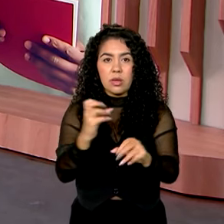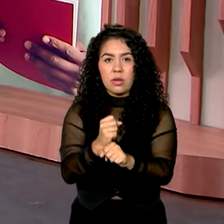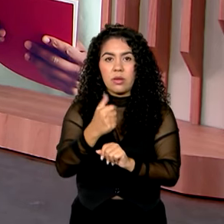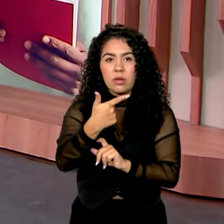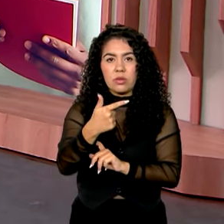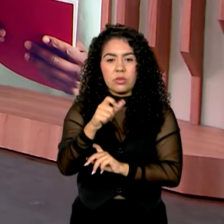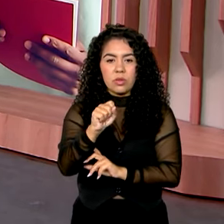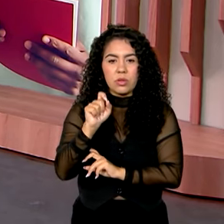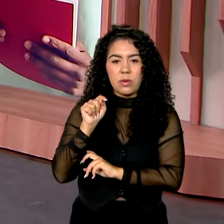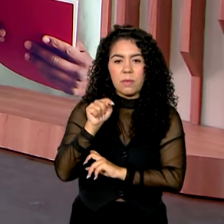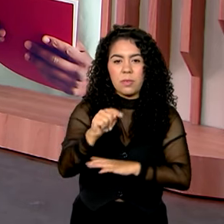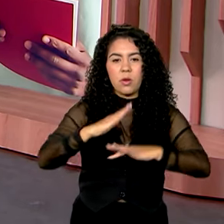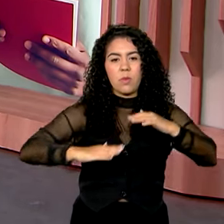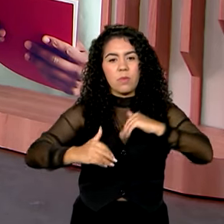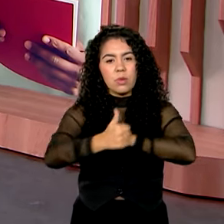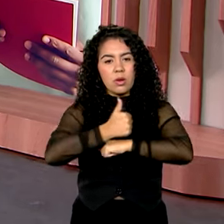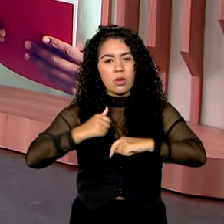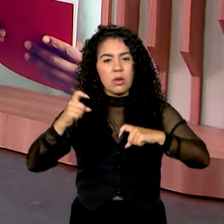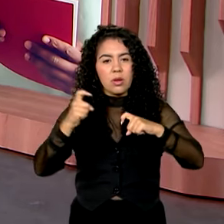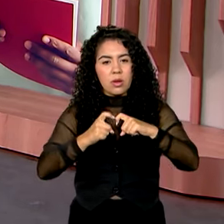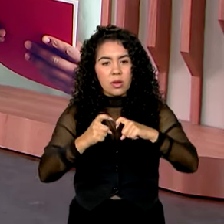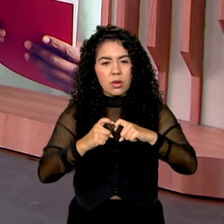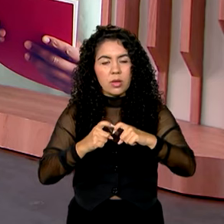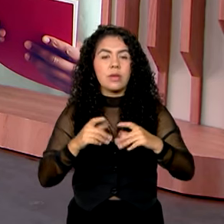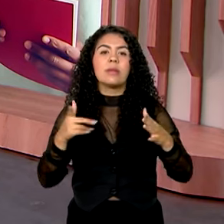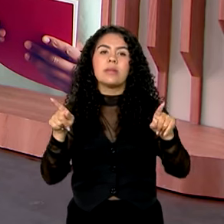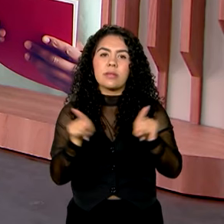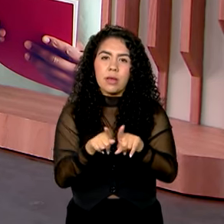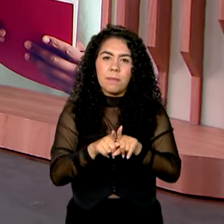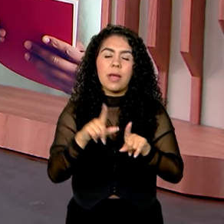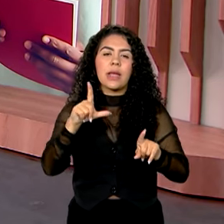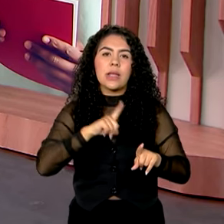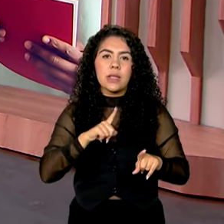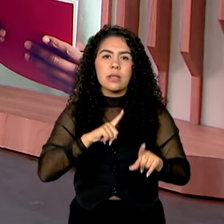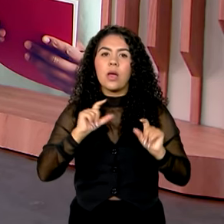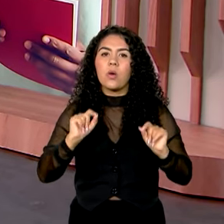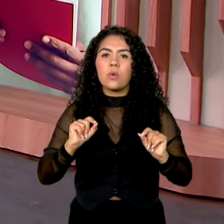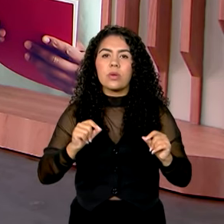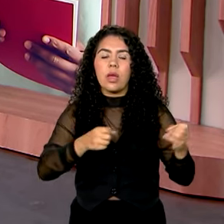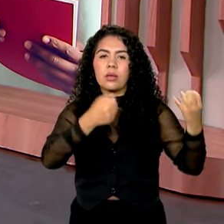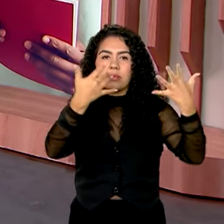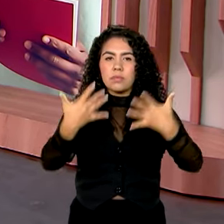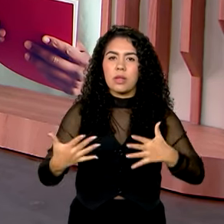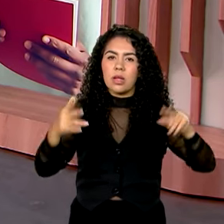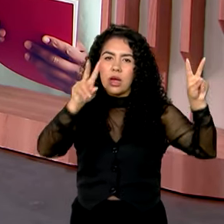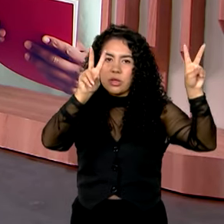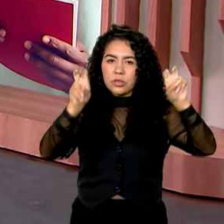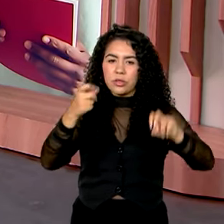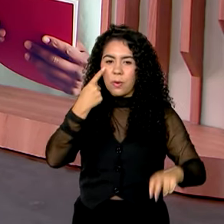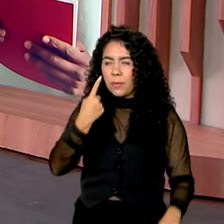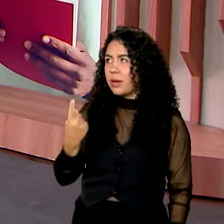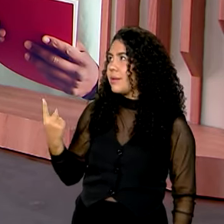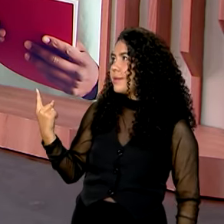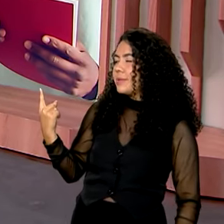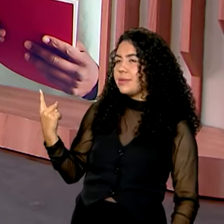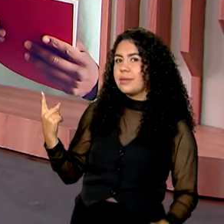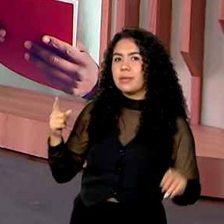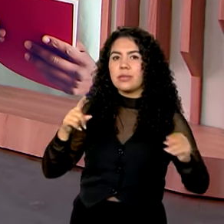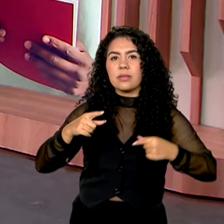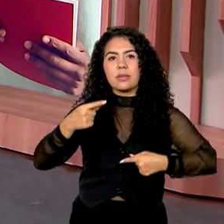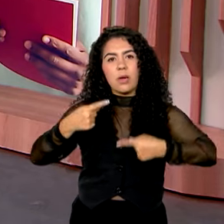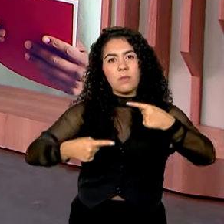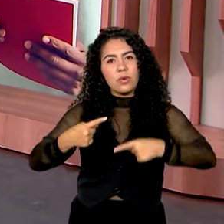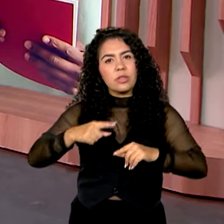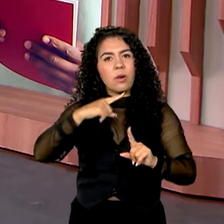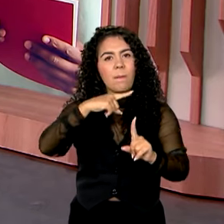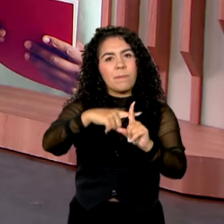mil médicos em atuação. Por fim, a gente tem aí o exemplo da política pública, que é boa para todo